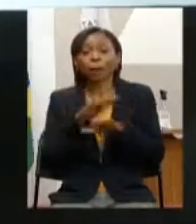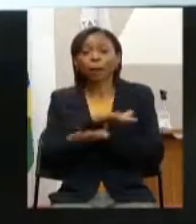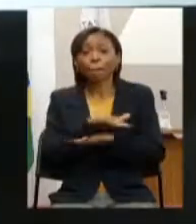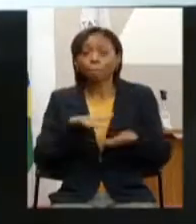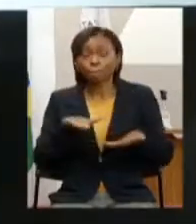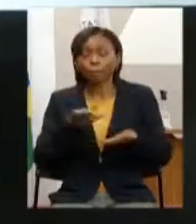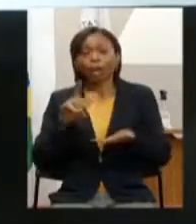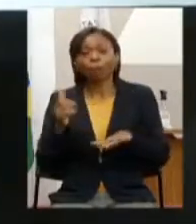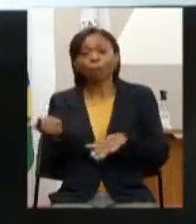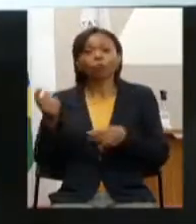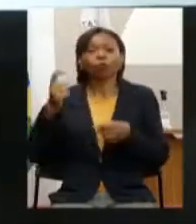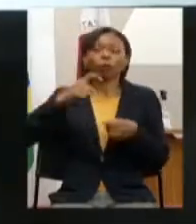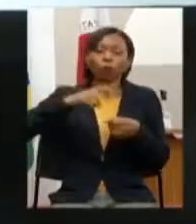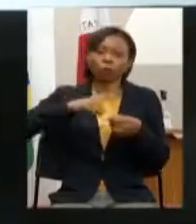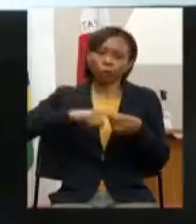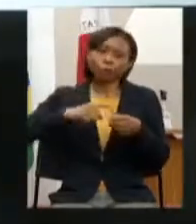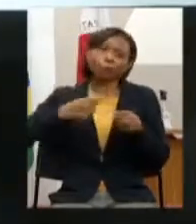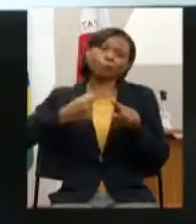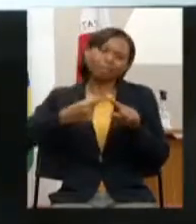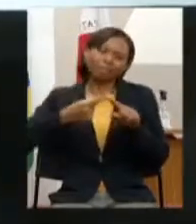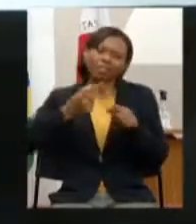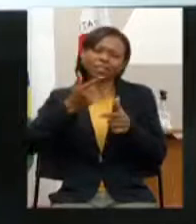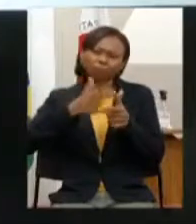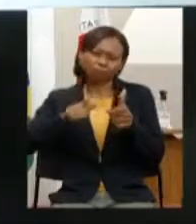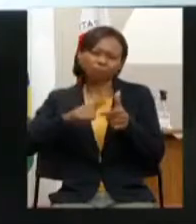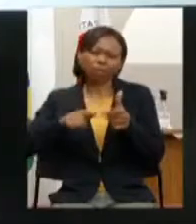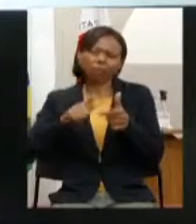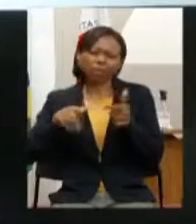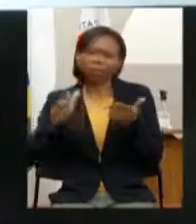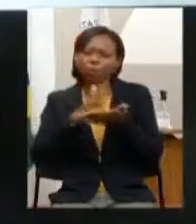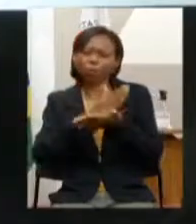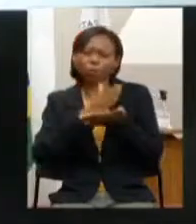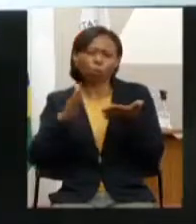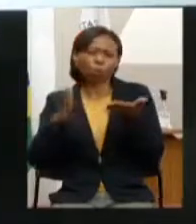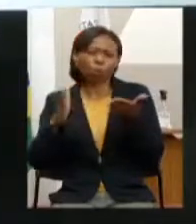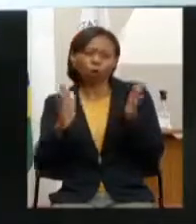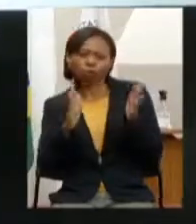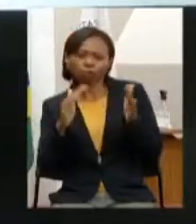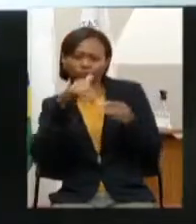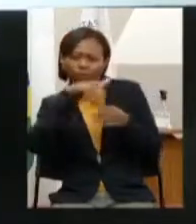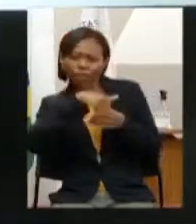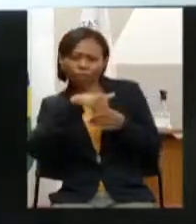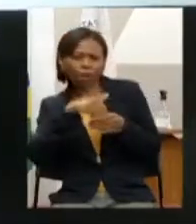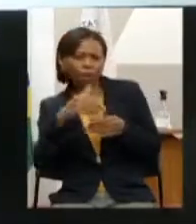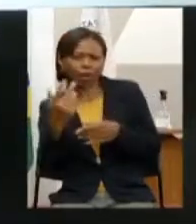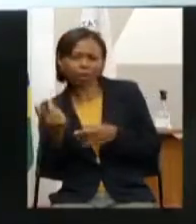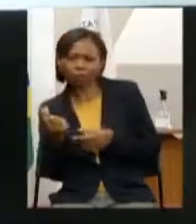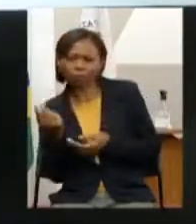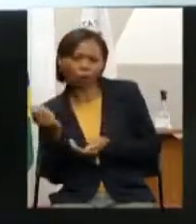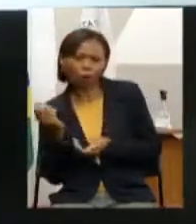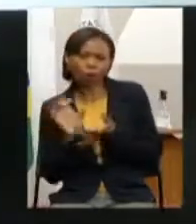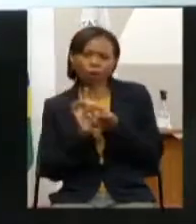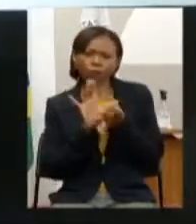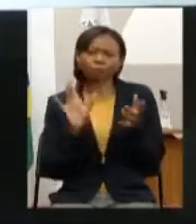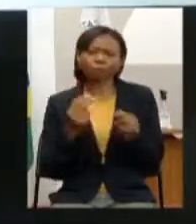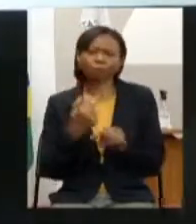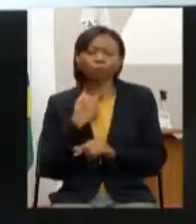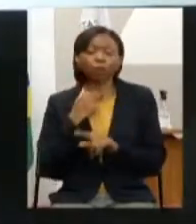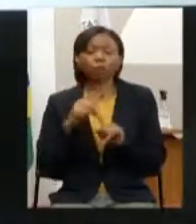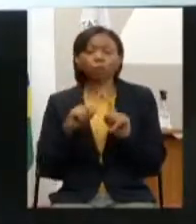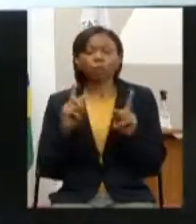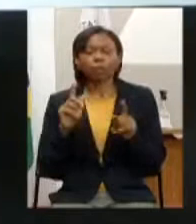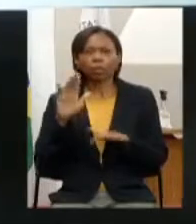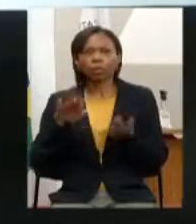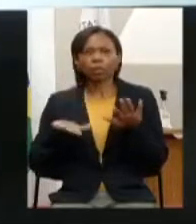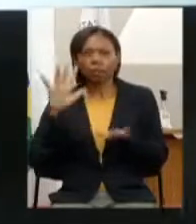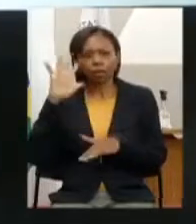empenhos porque a gente tem aí problema de algumas vedações eleitorais acredito que a gente deva chegar aí